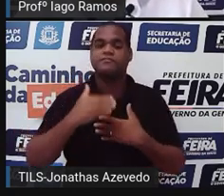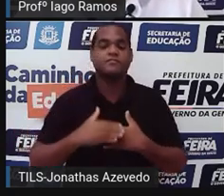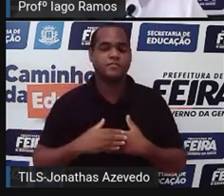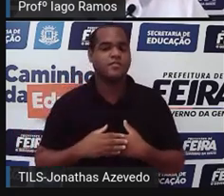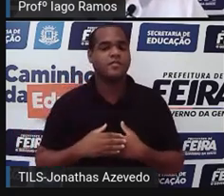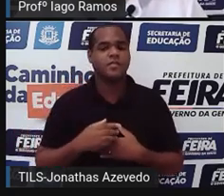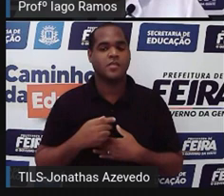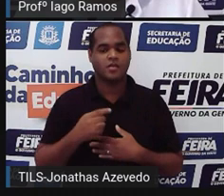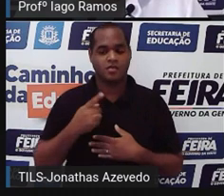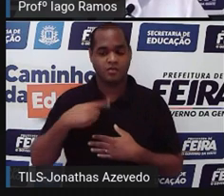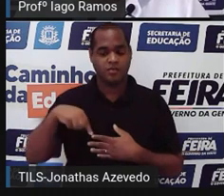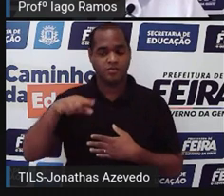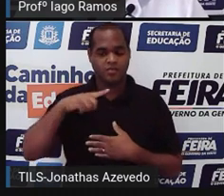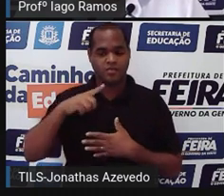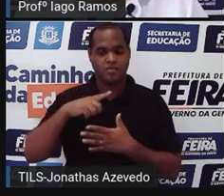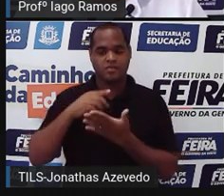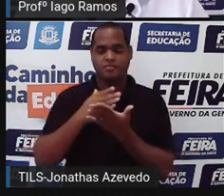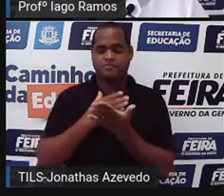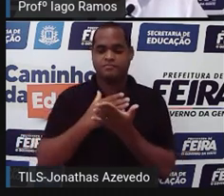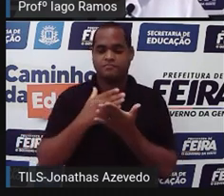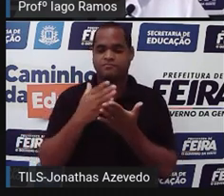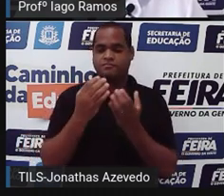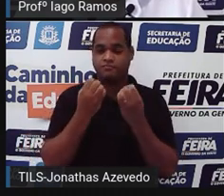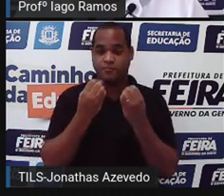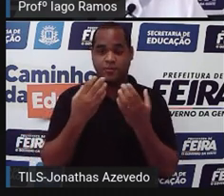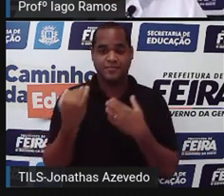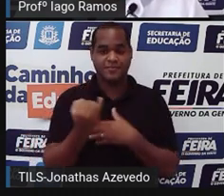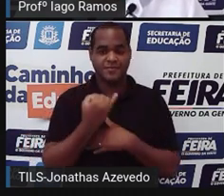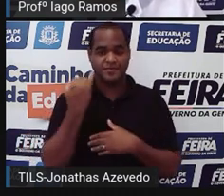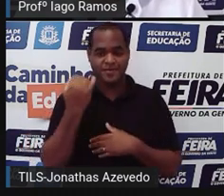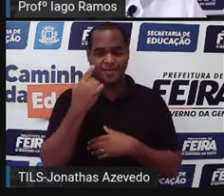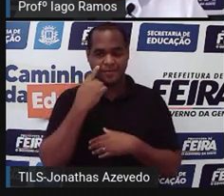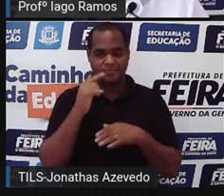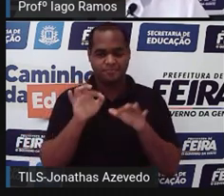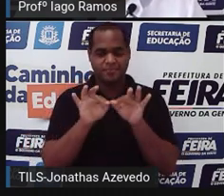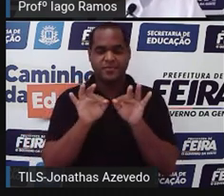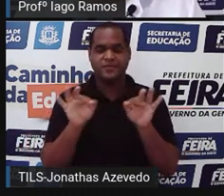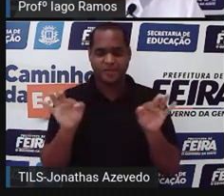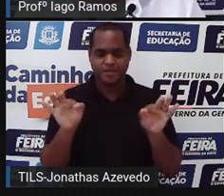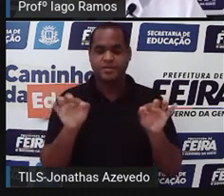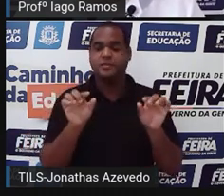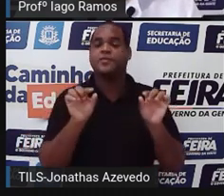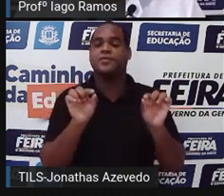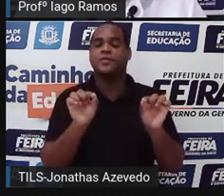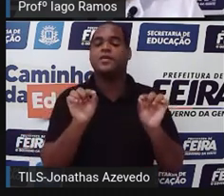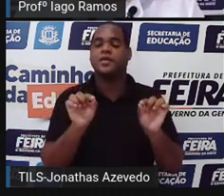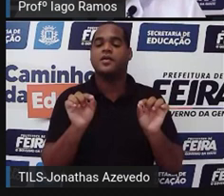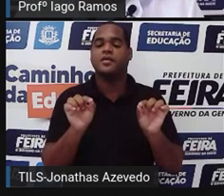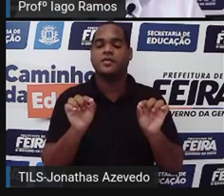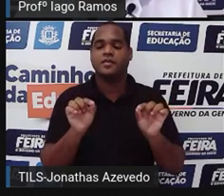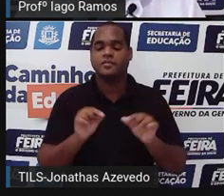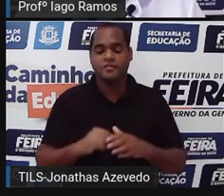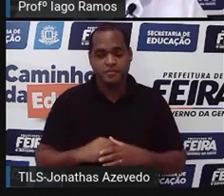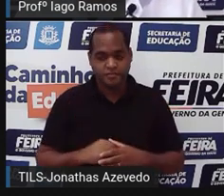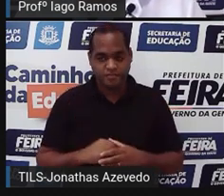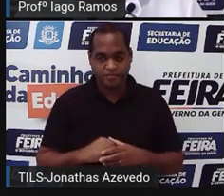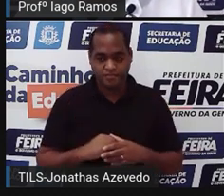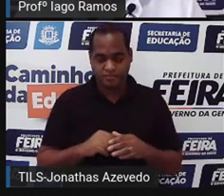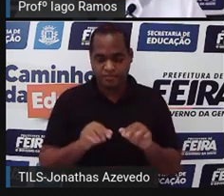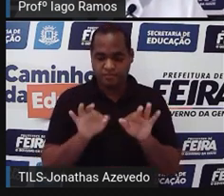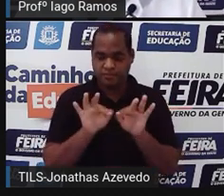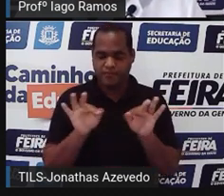gente vai começar com essa parte aqui, completando a frase. O é que isso